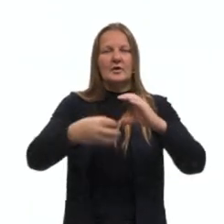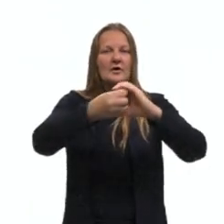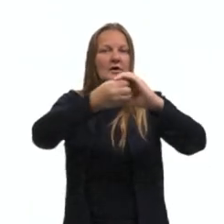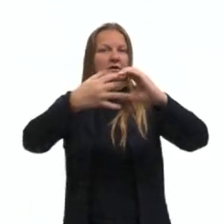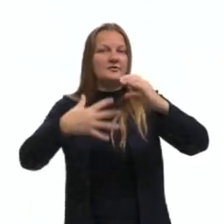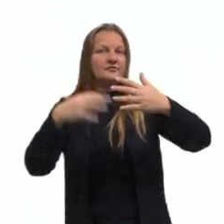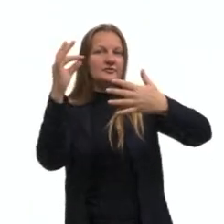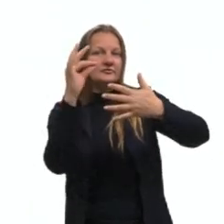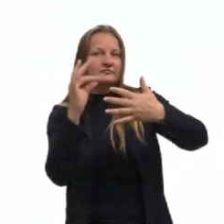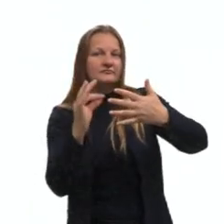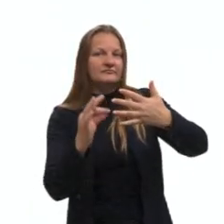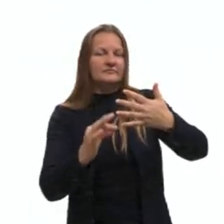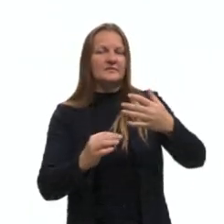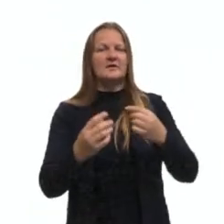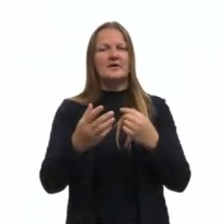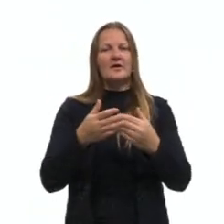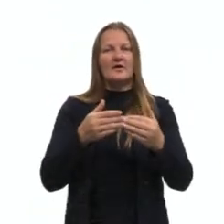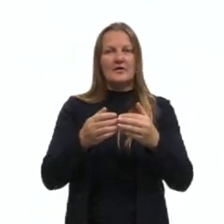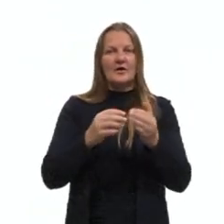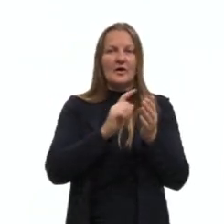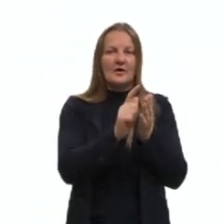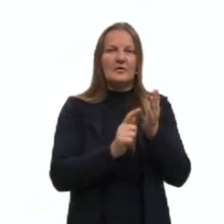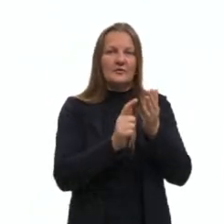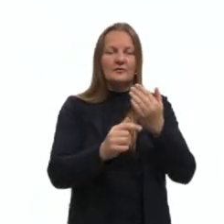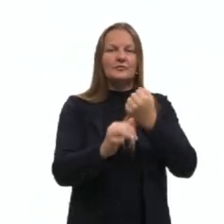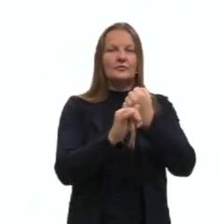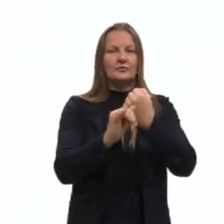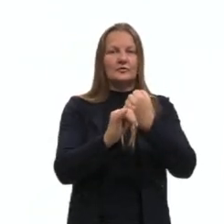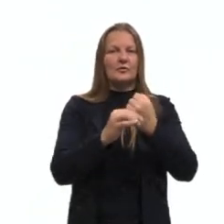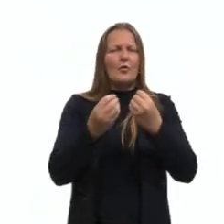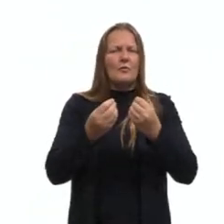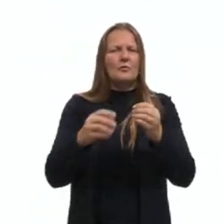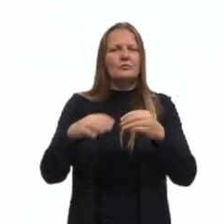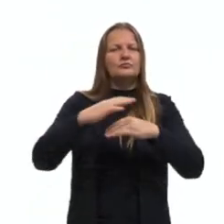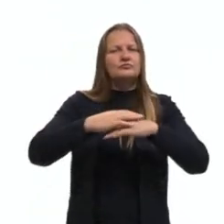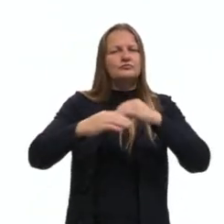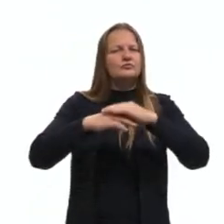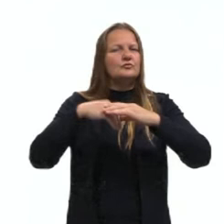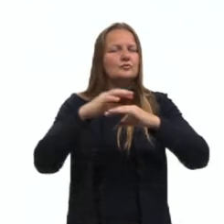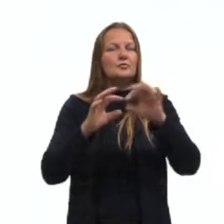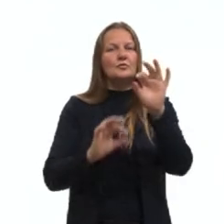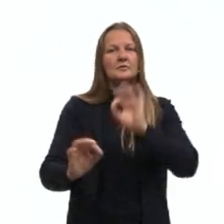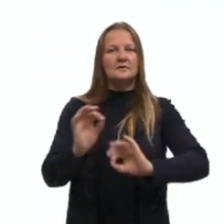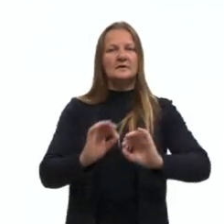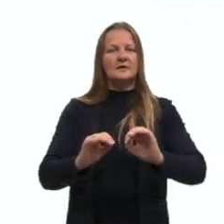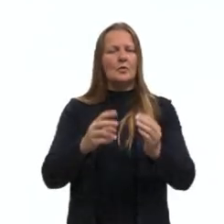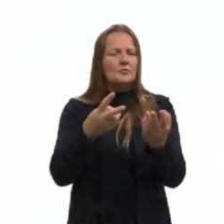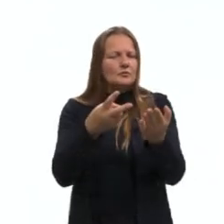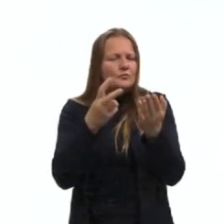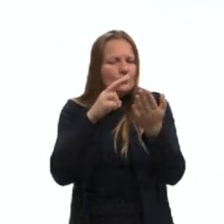sobre as características desse gênero textual, e como é que a gente constitui de fato o é uma crônica,